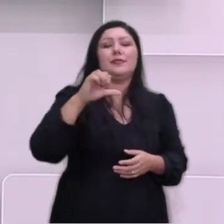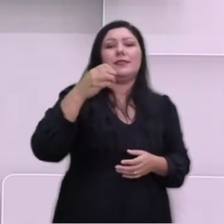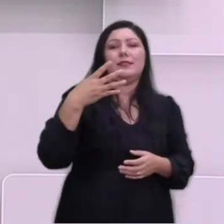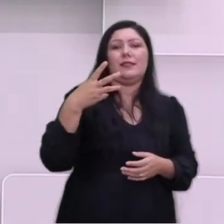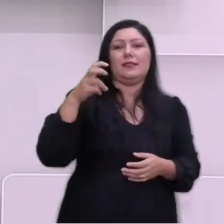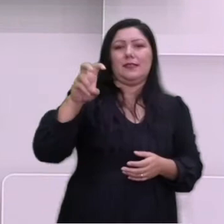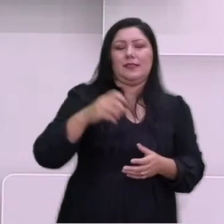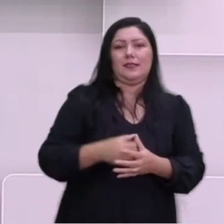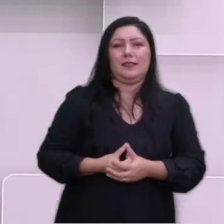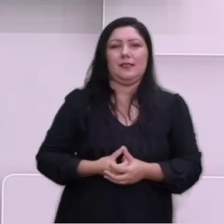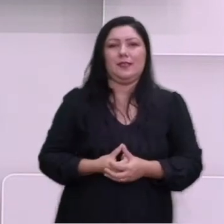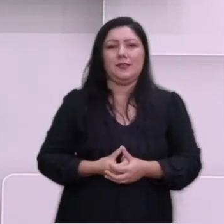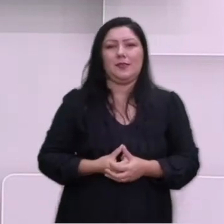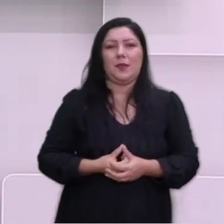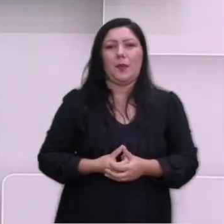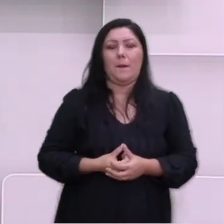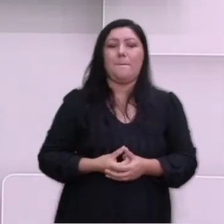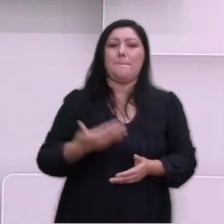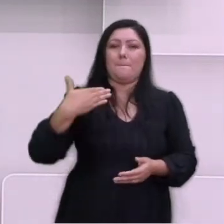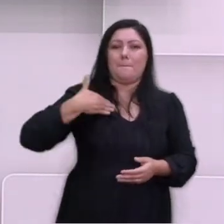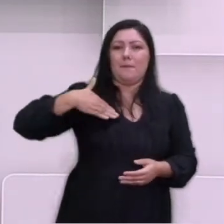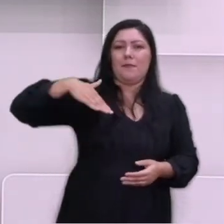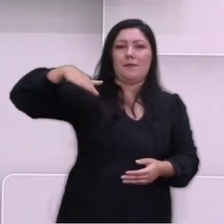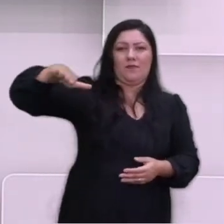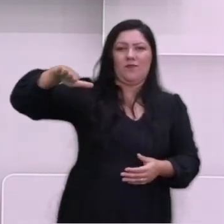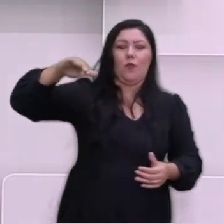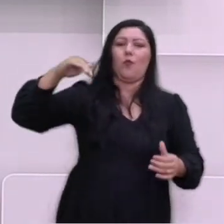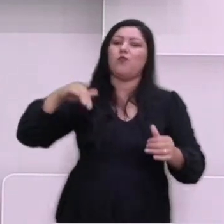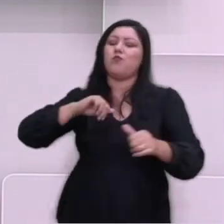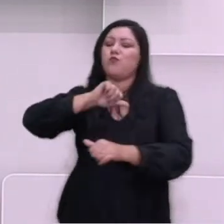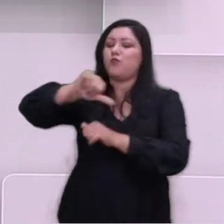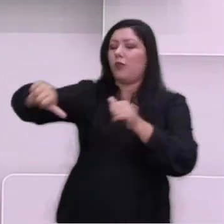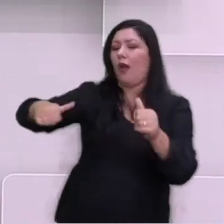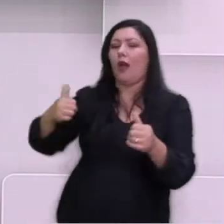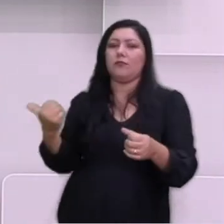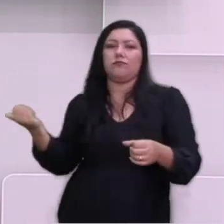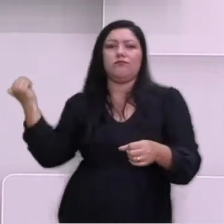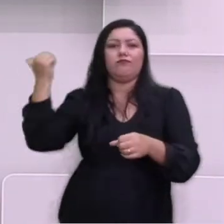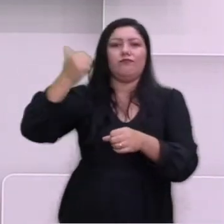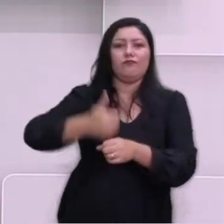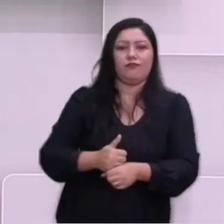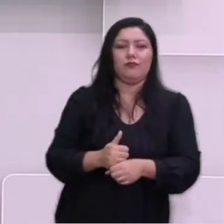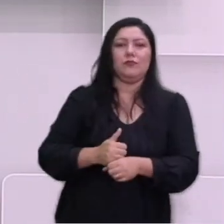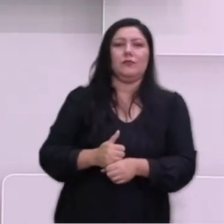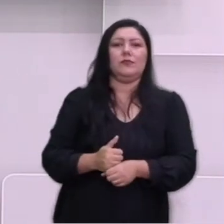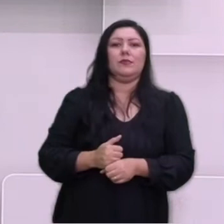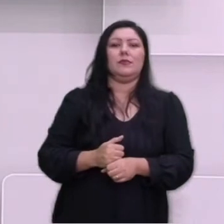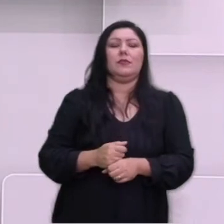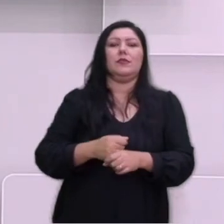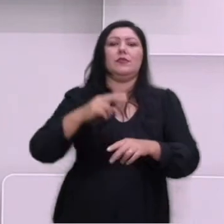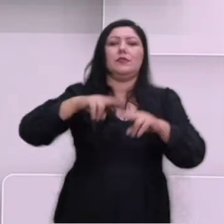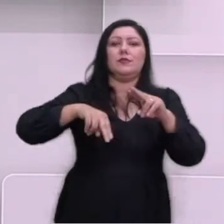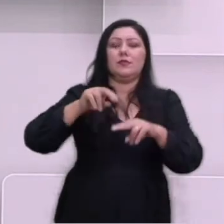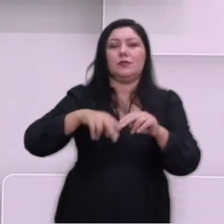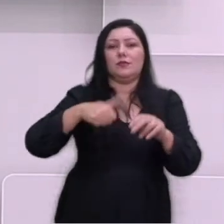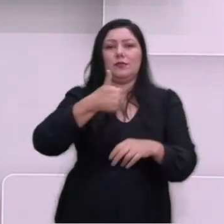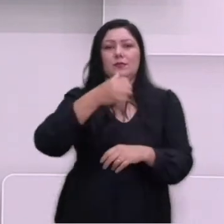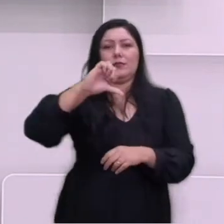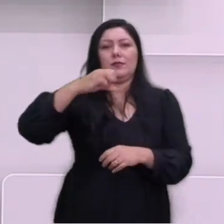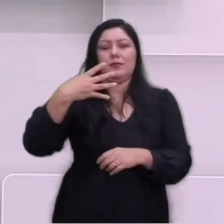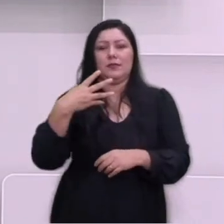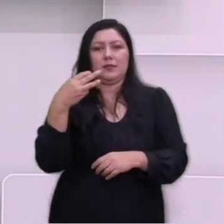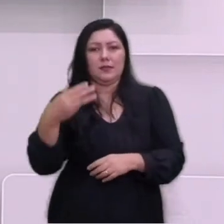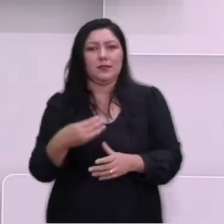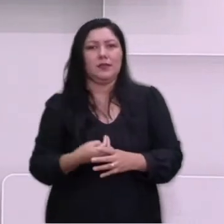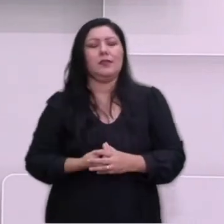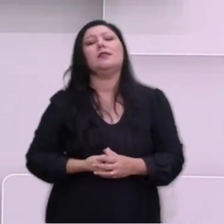de Benito Mussolini é destituído pelo rei Vito Emanuel III em julho de 1943. No